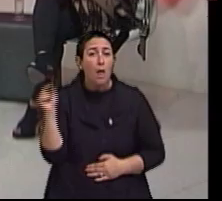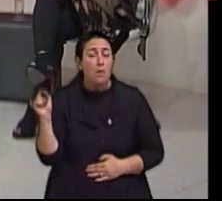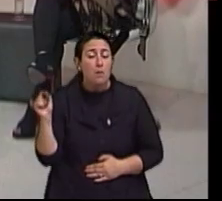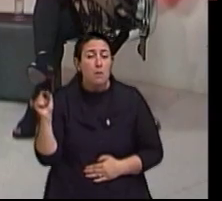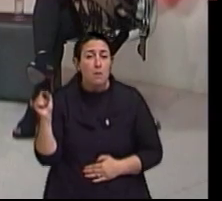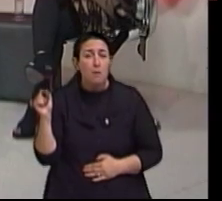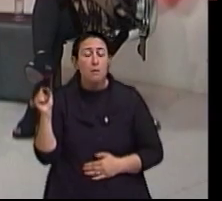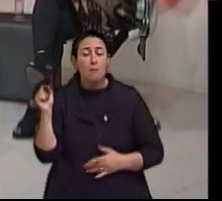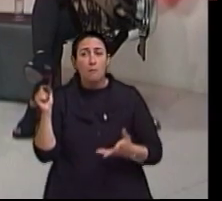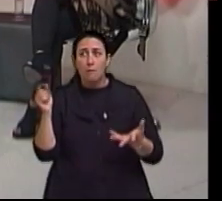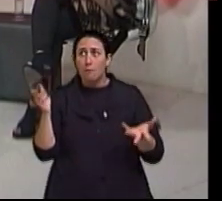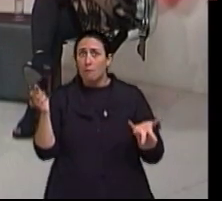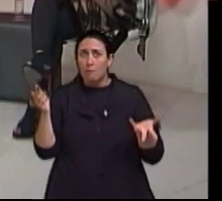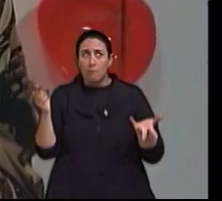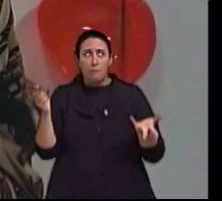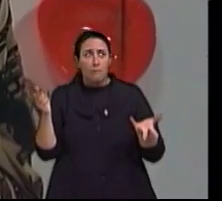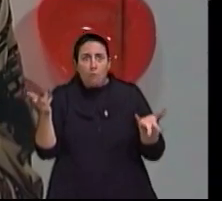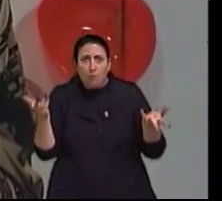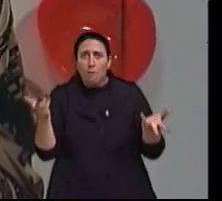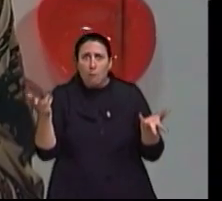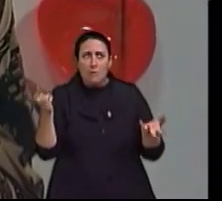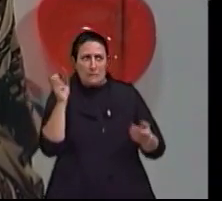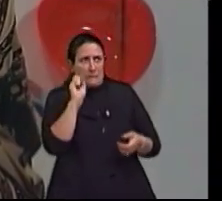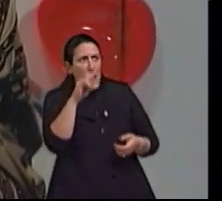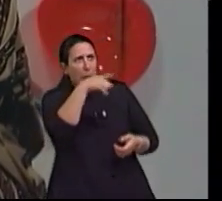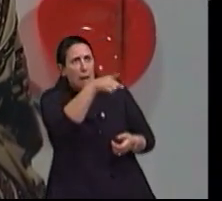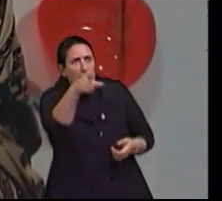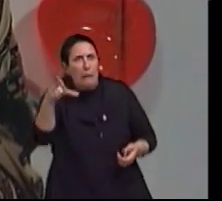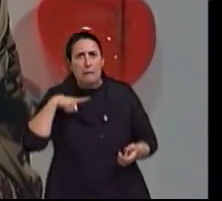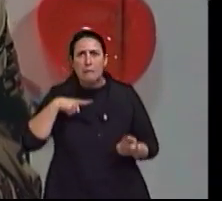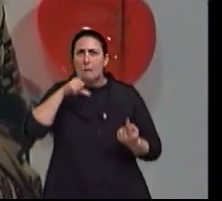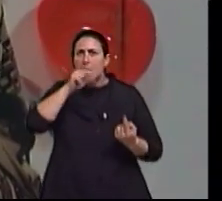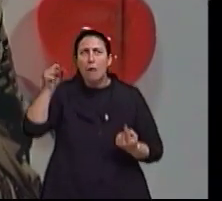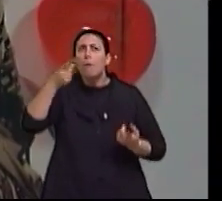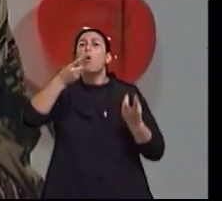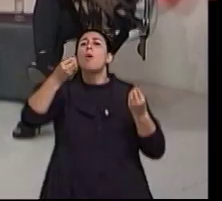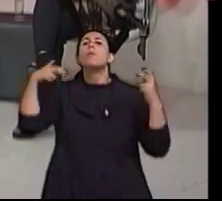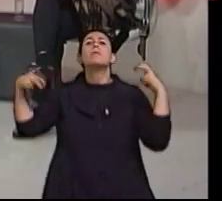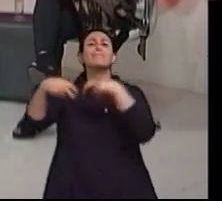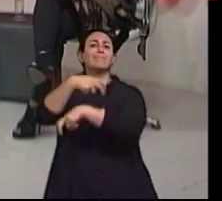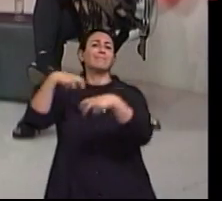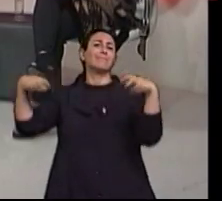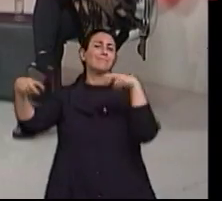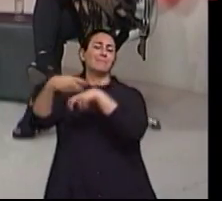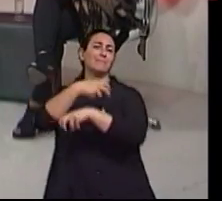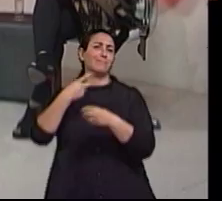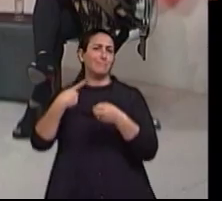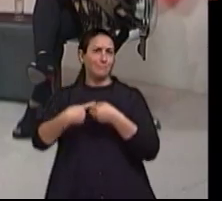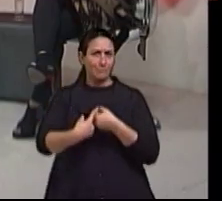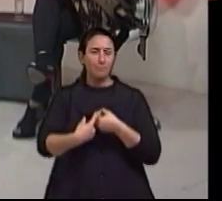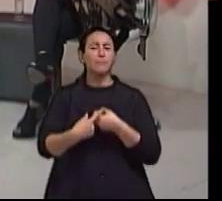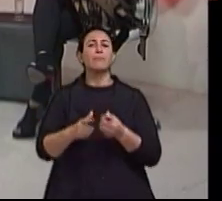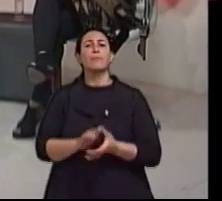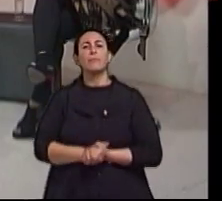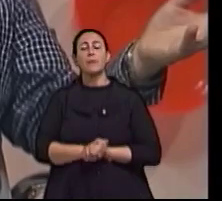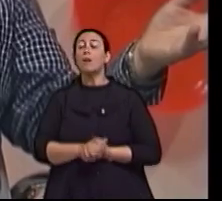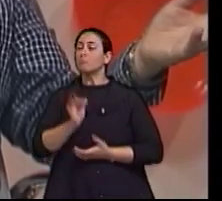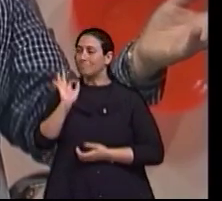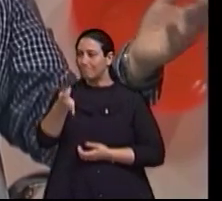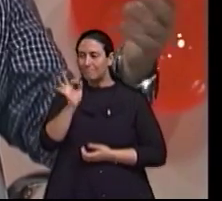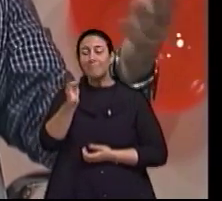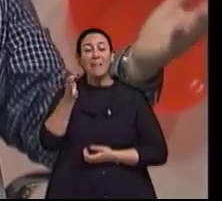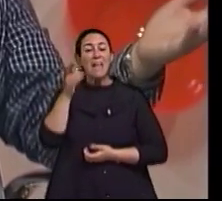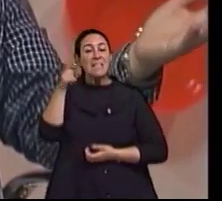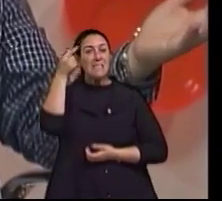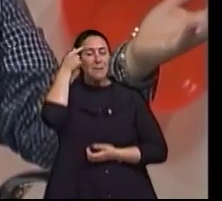essas pessoas, elas têm que ter condições de circular numa cidade com segurança. Exatamente. Essa é uma experiência bem interessante,